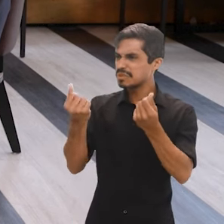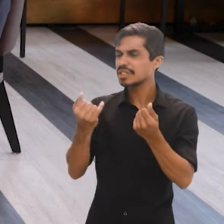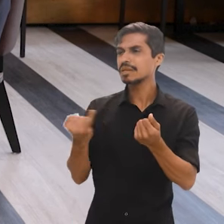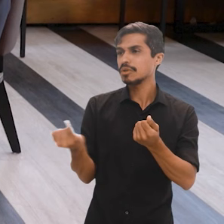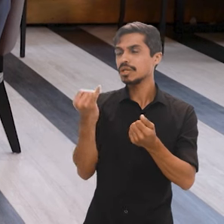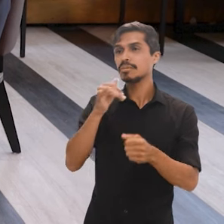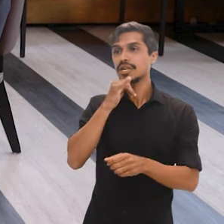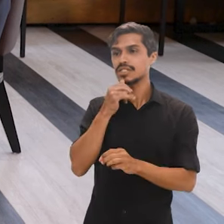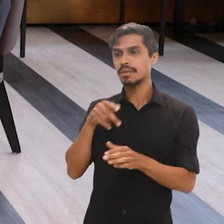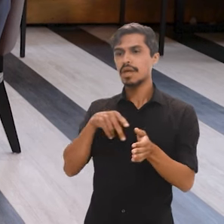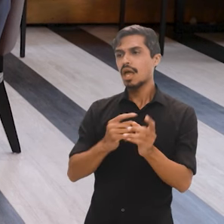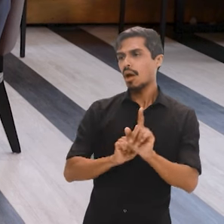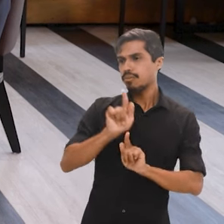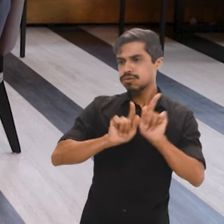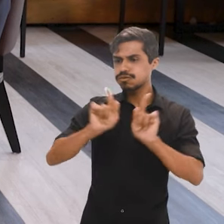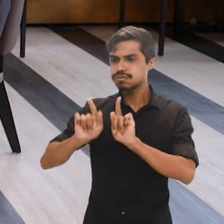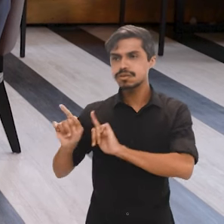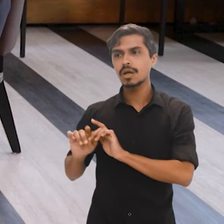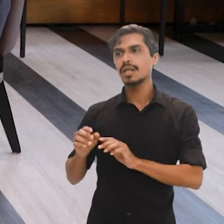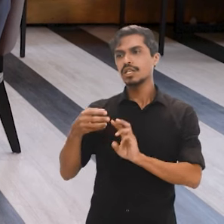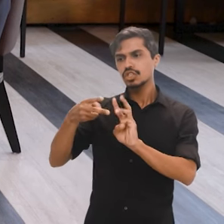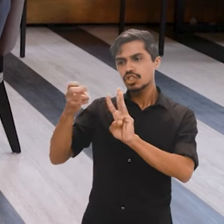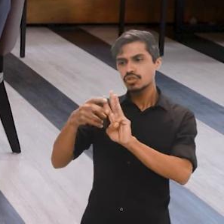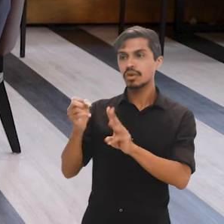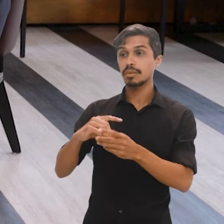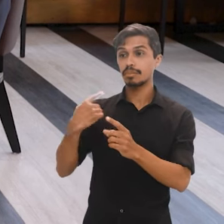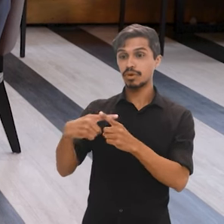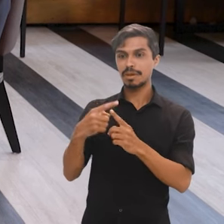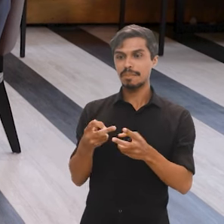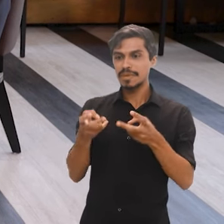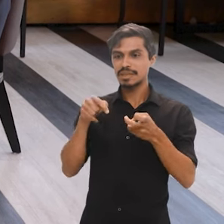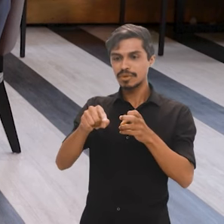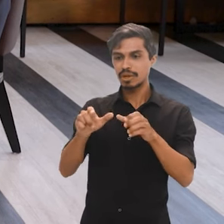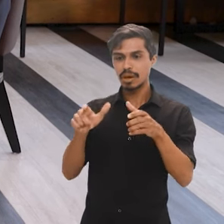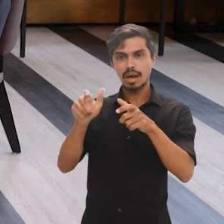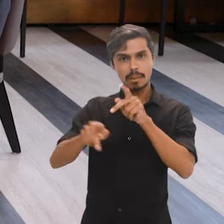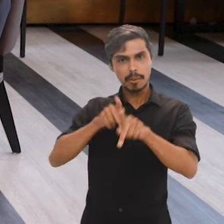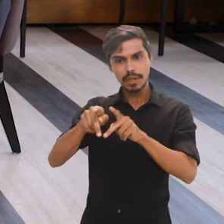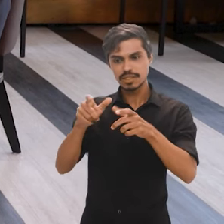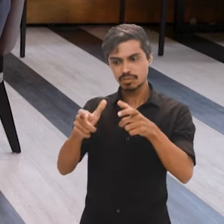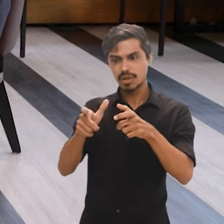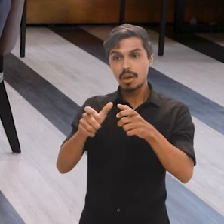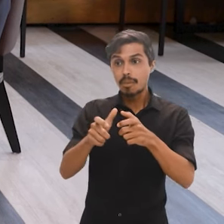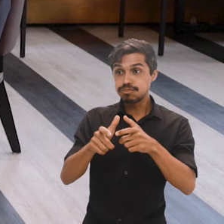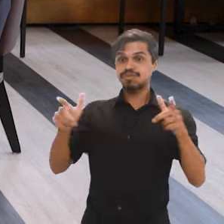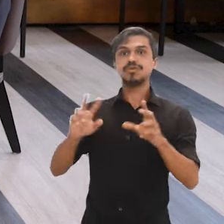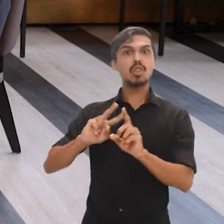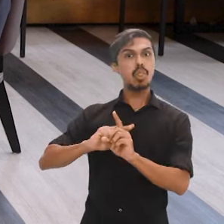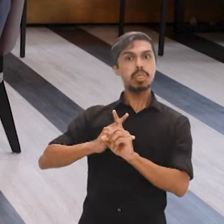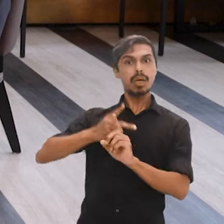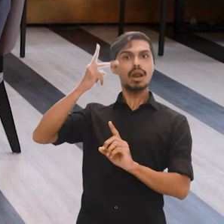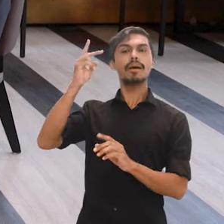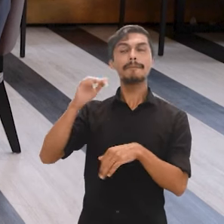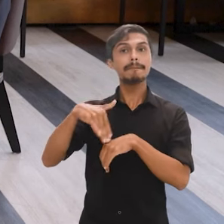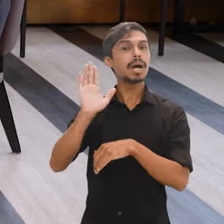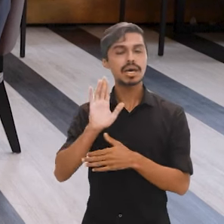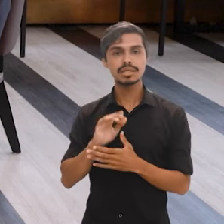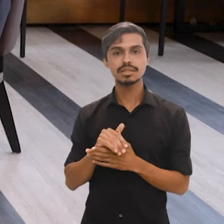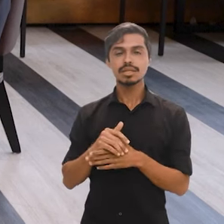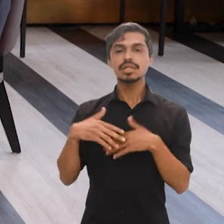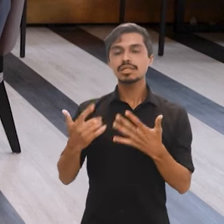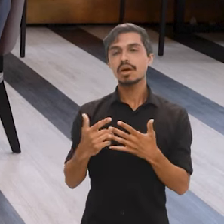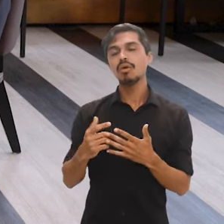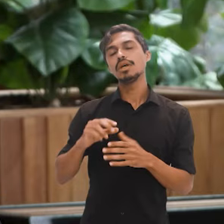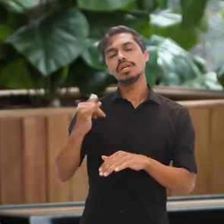um dado até surpreendente, mais que dobrou a população. Então, vários dados importantes para